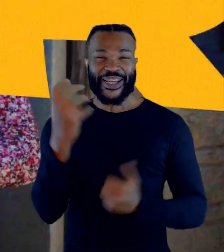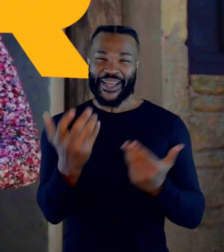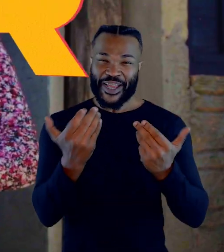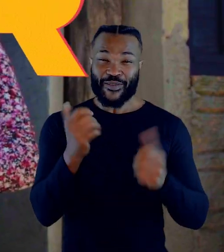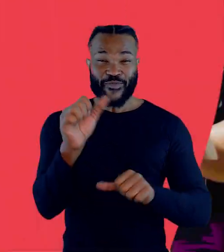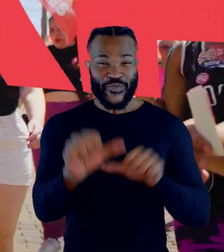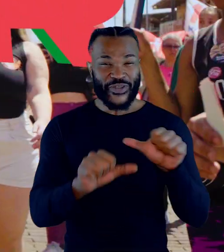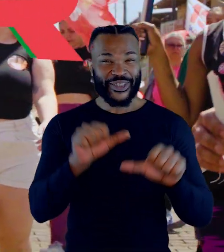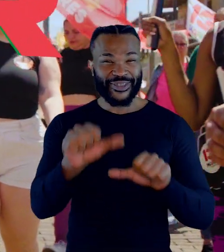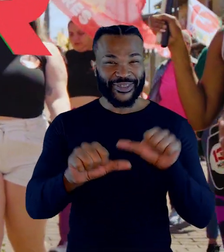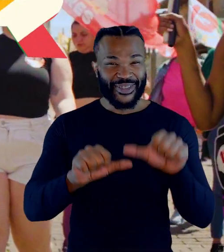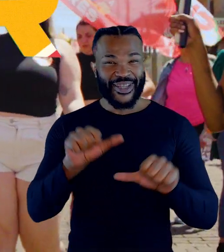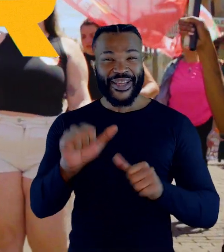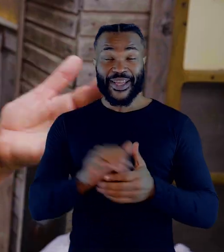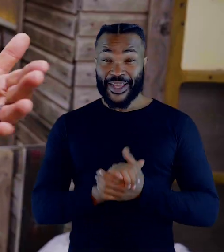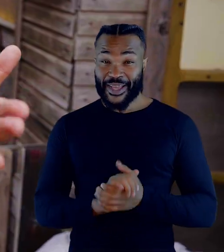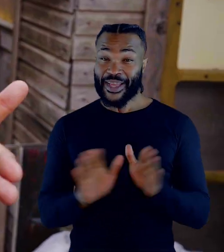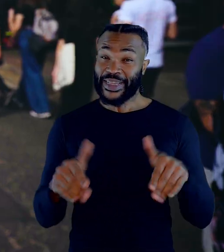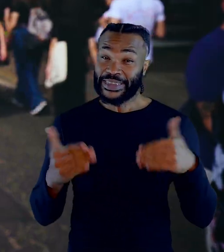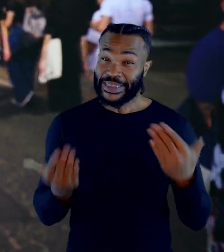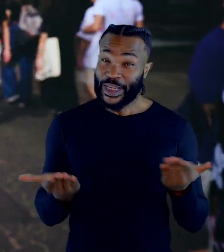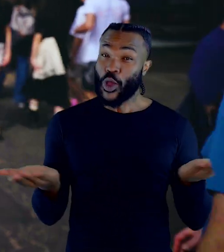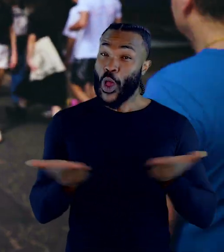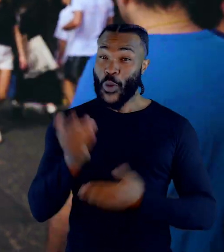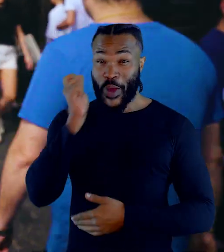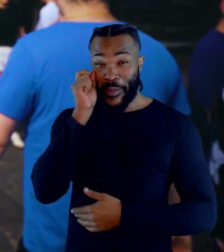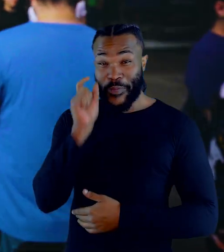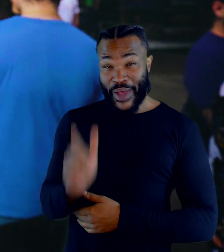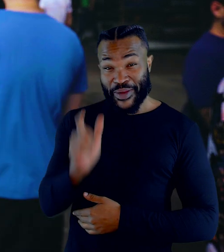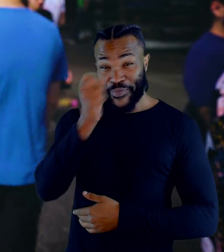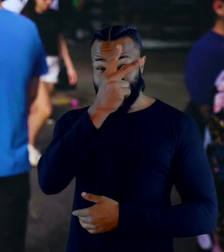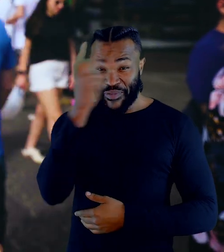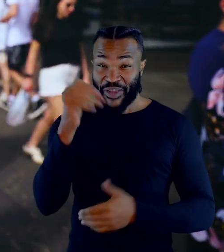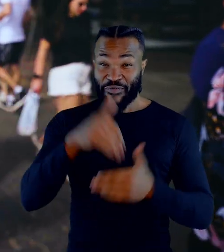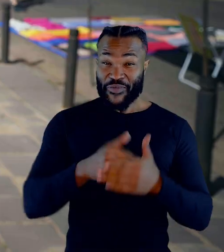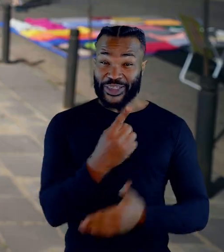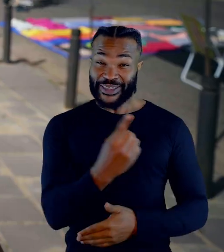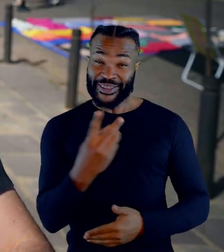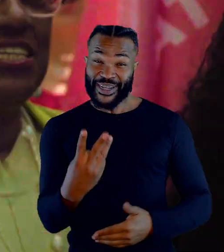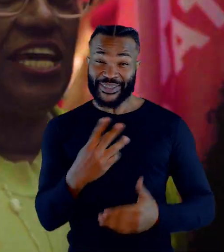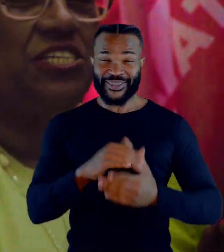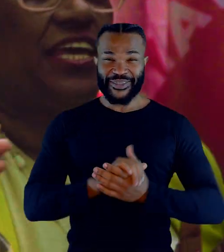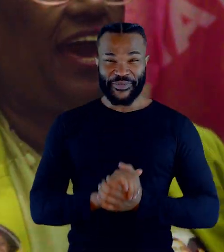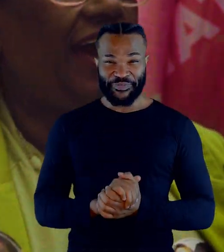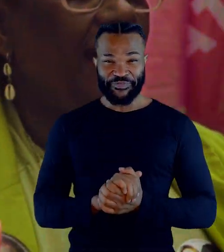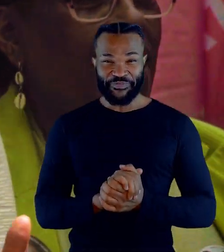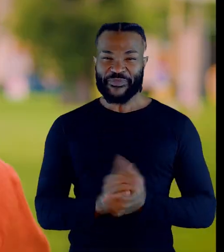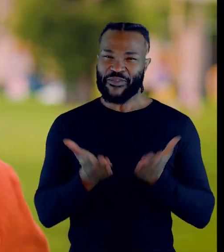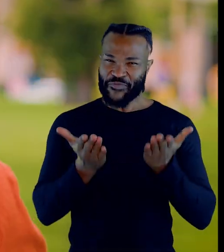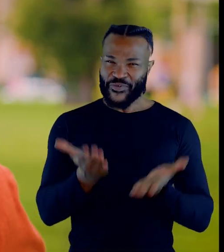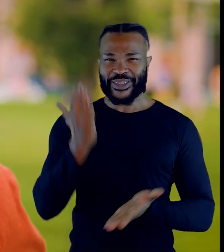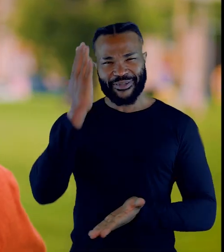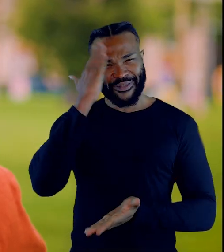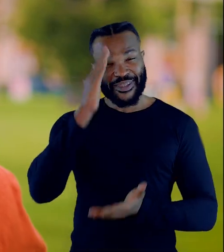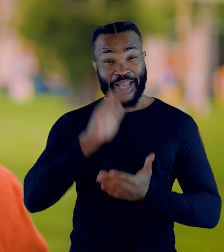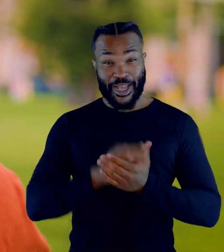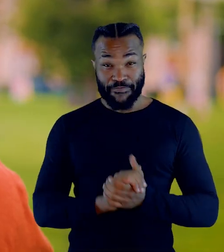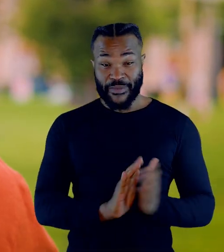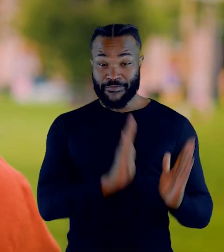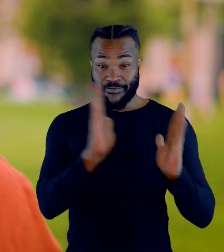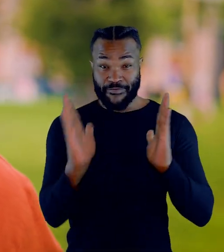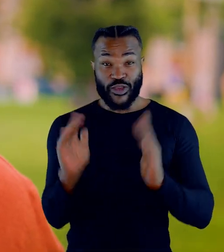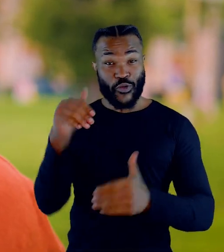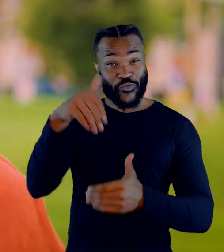Alegre quer mudar. Portanto. E é vez de Maria do Rosário para a prefeitura. Lote 13. Tu sabes,